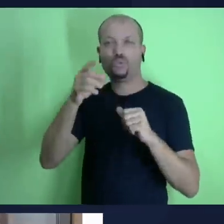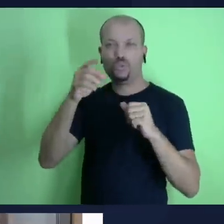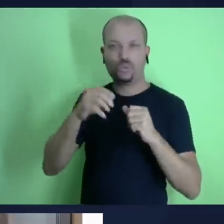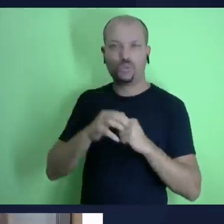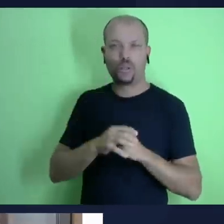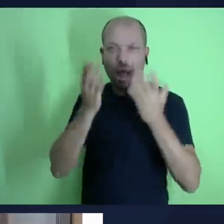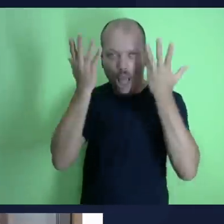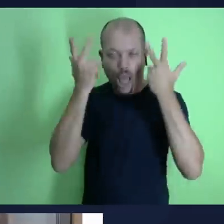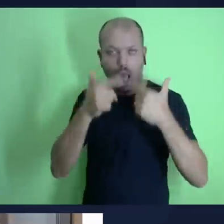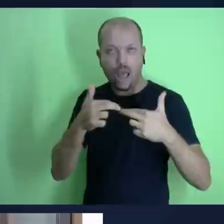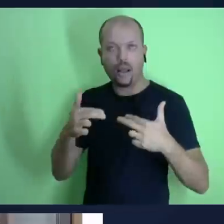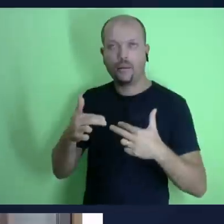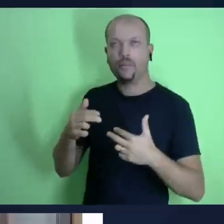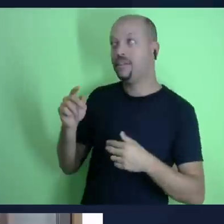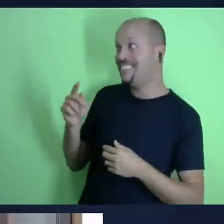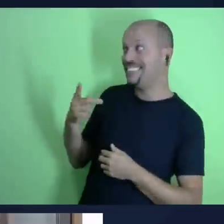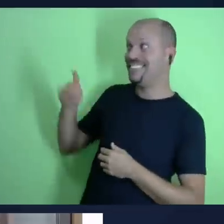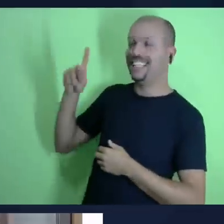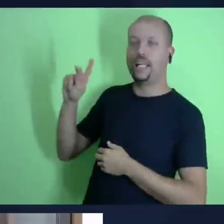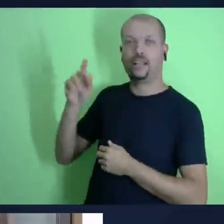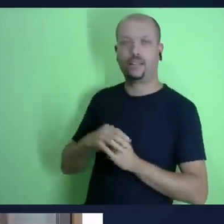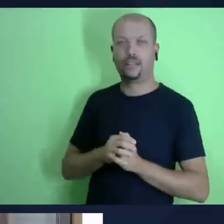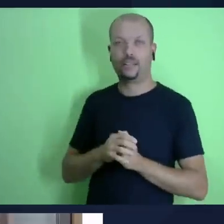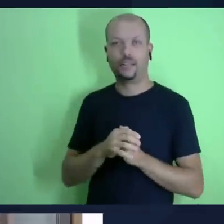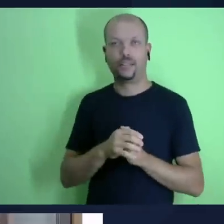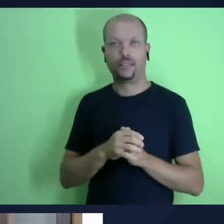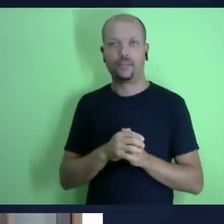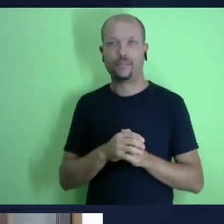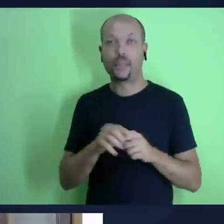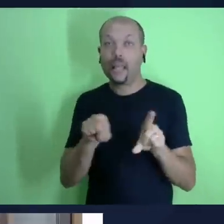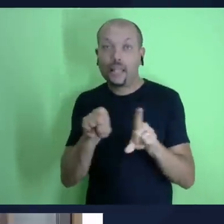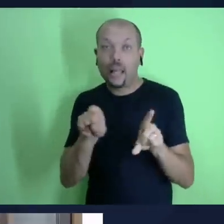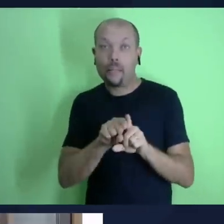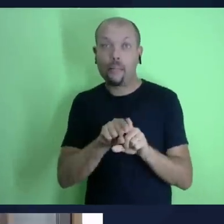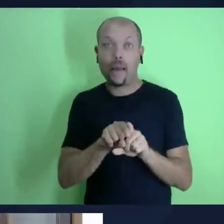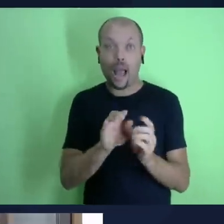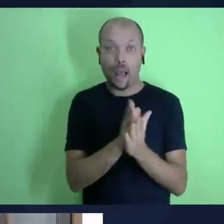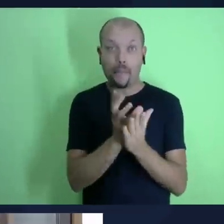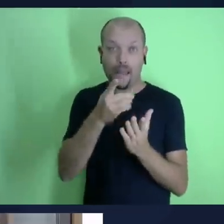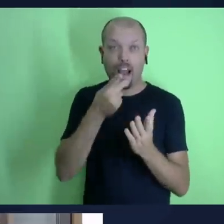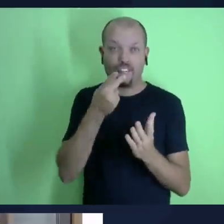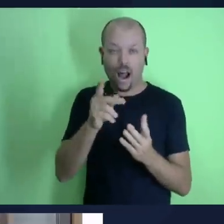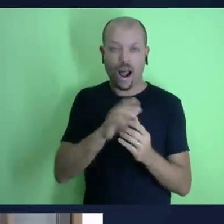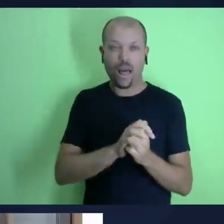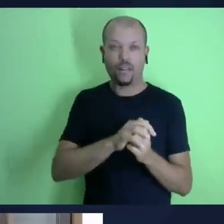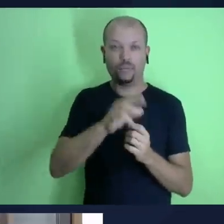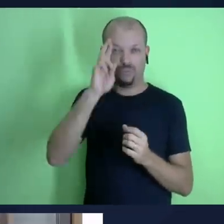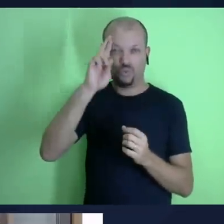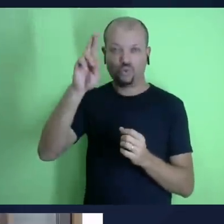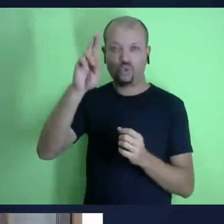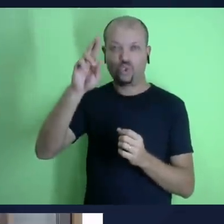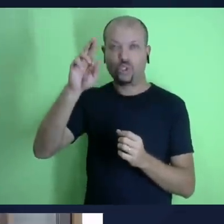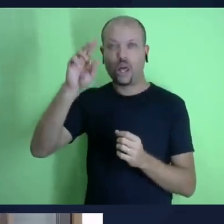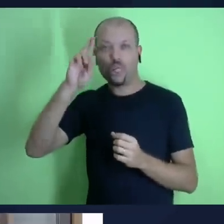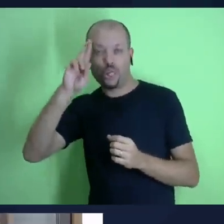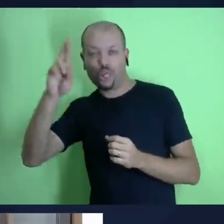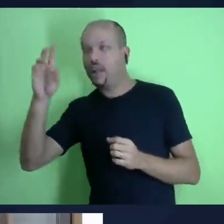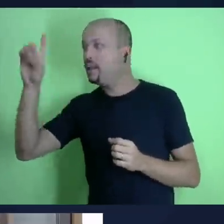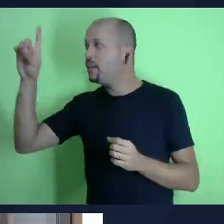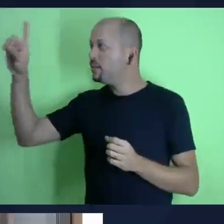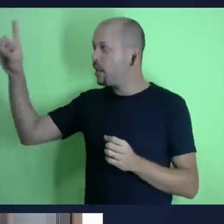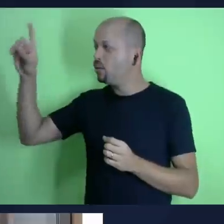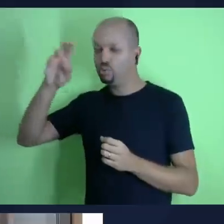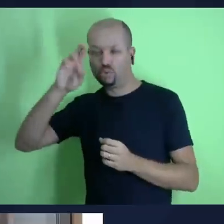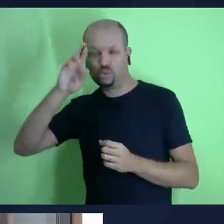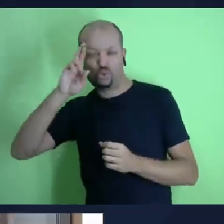então é lá em agê o capítulo 2 verso 8 diz assim minha é prata meu é o ouro diz o senhor